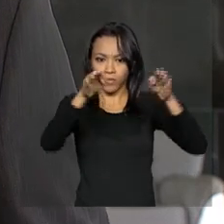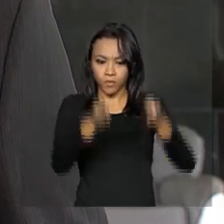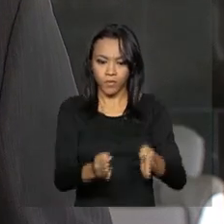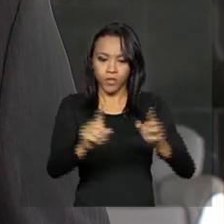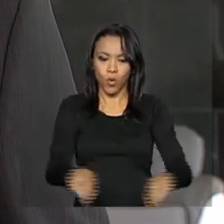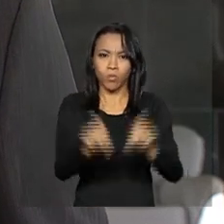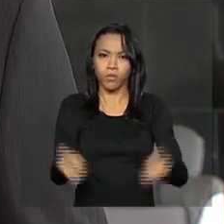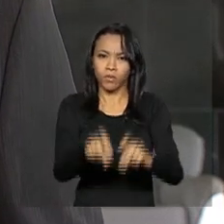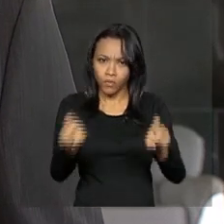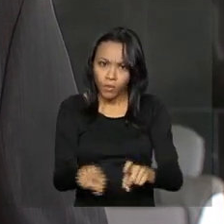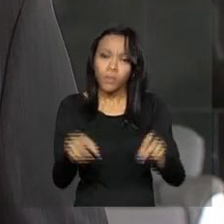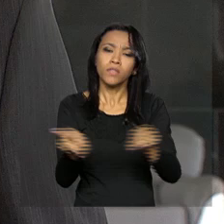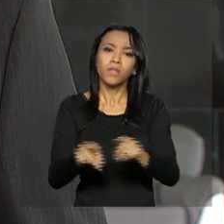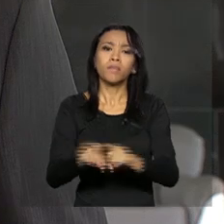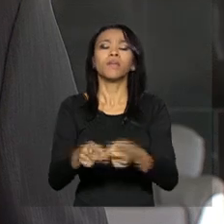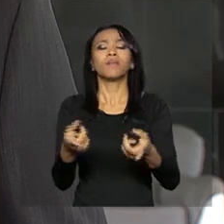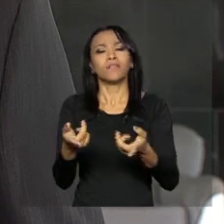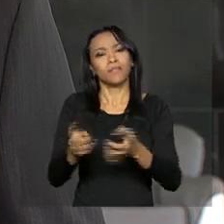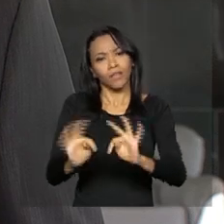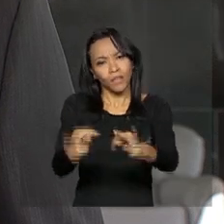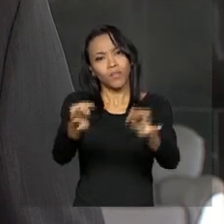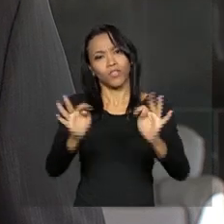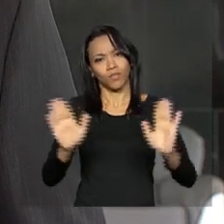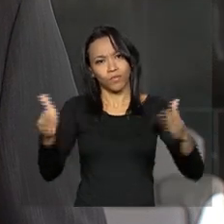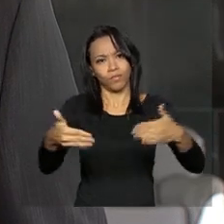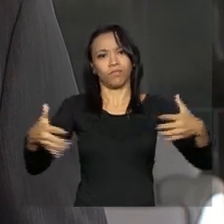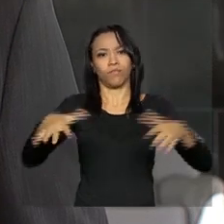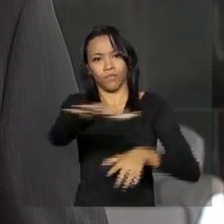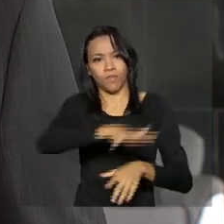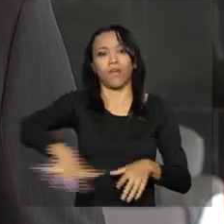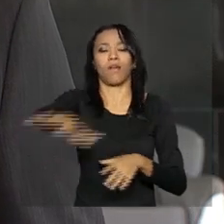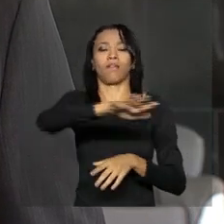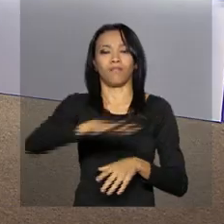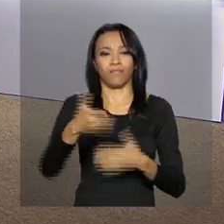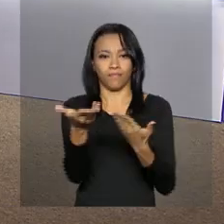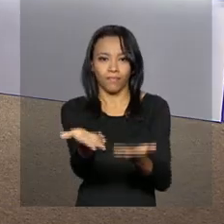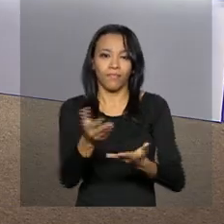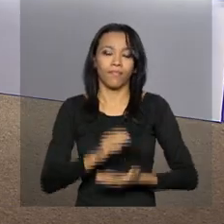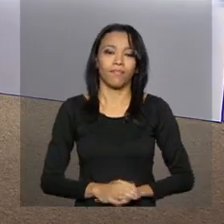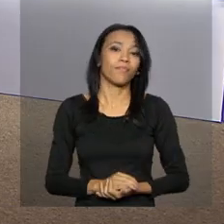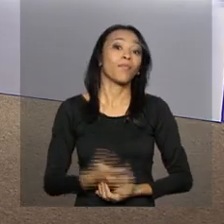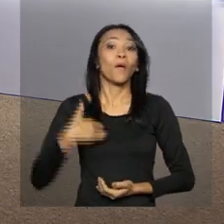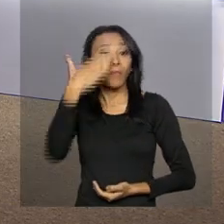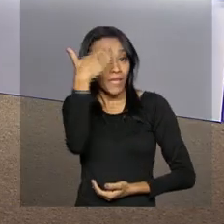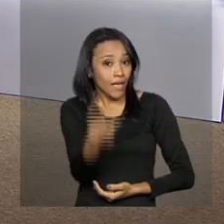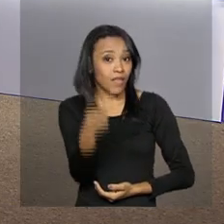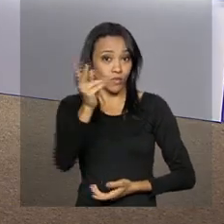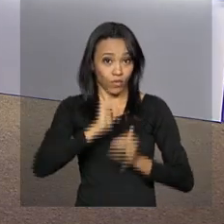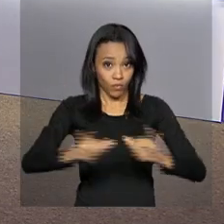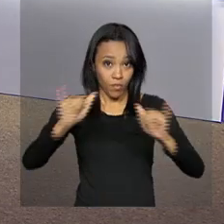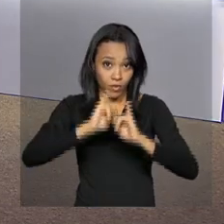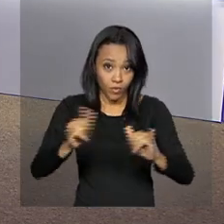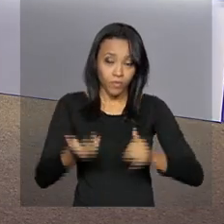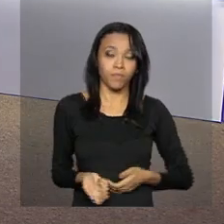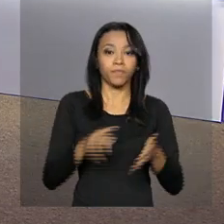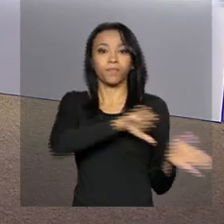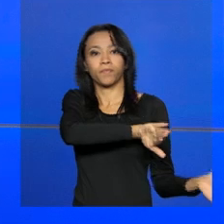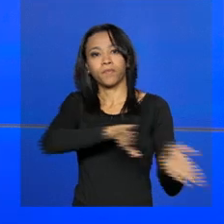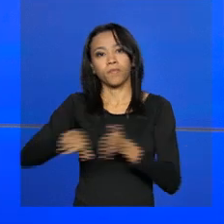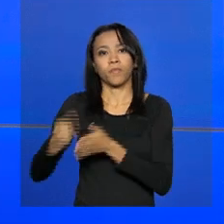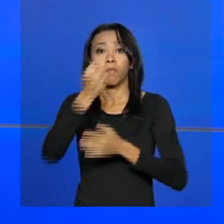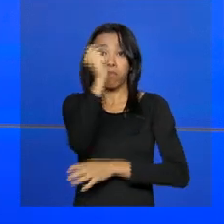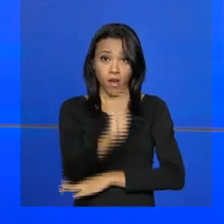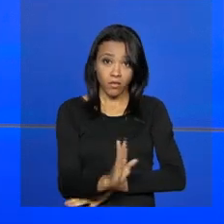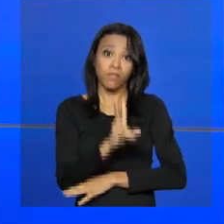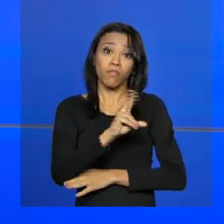de tecnologia da informação e comunicação. Daniele? Obrigada, Ney, pelas suas informações ao vivo. O